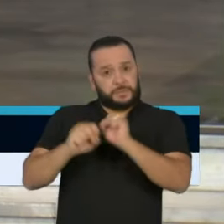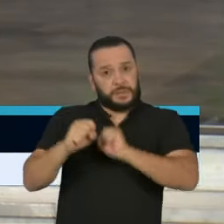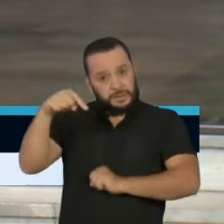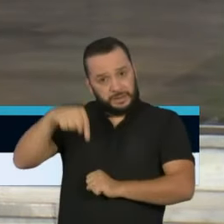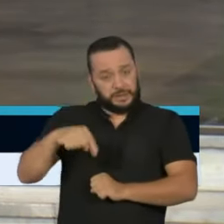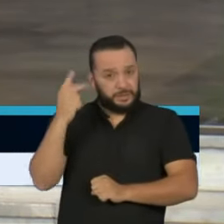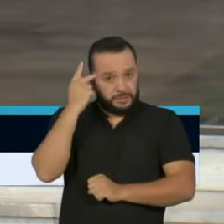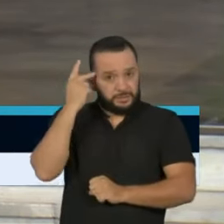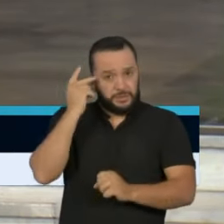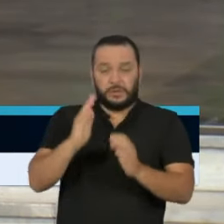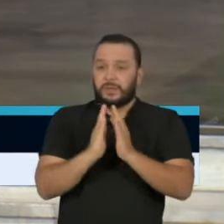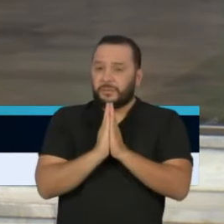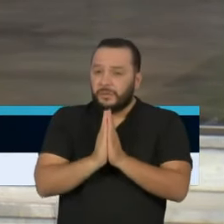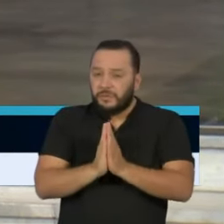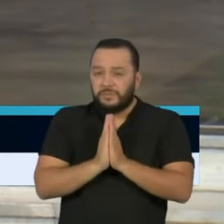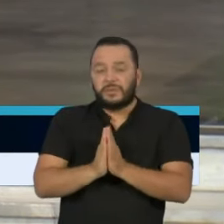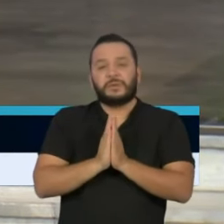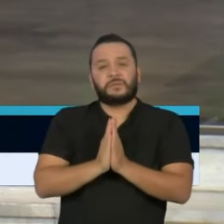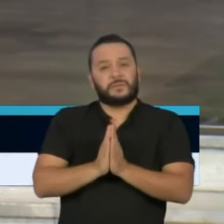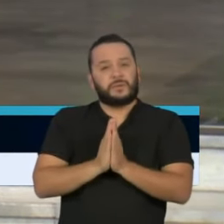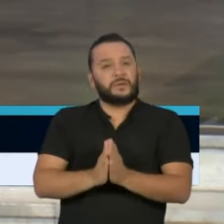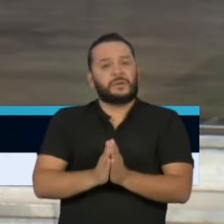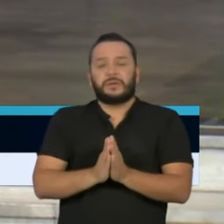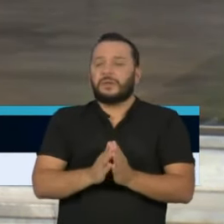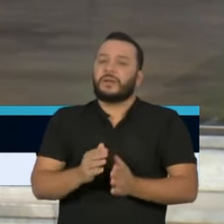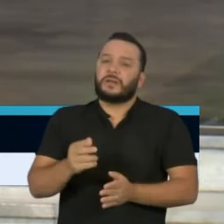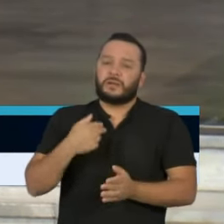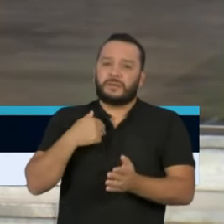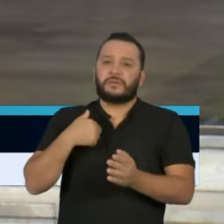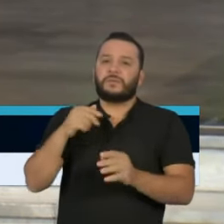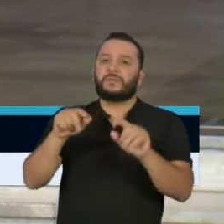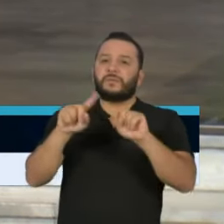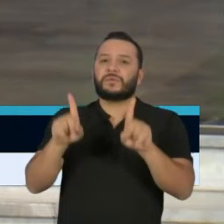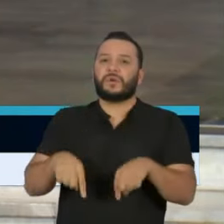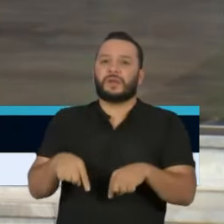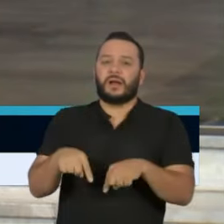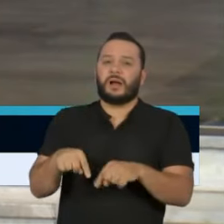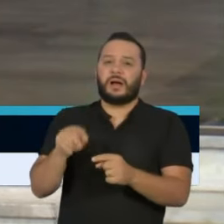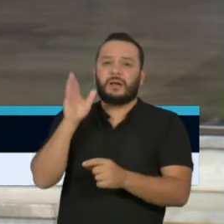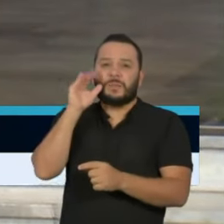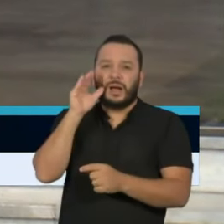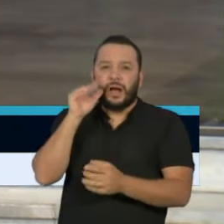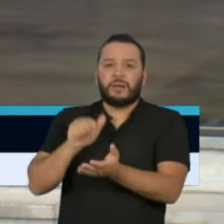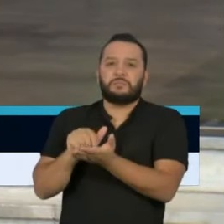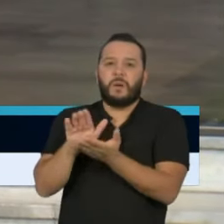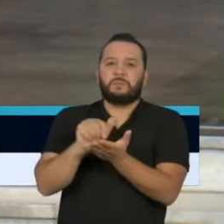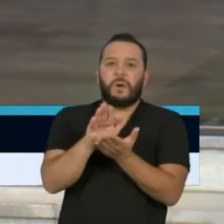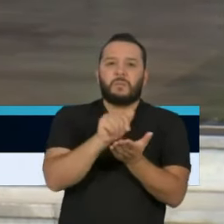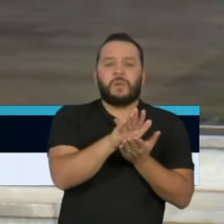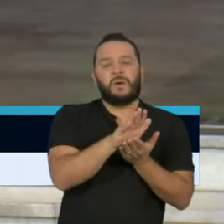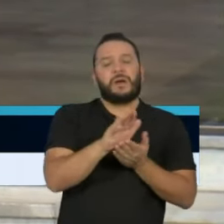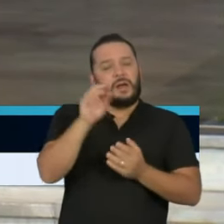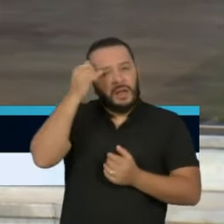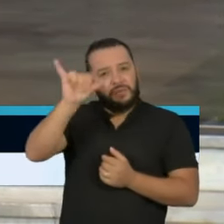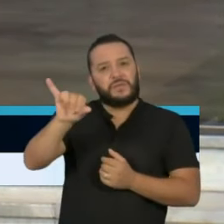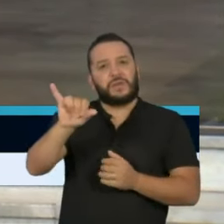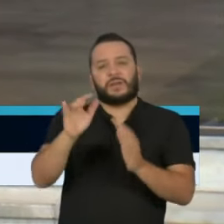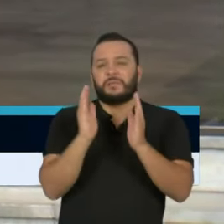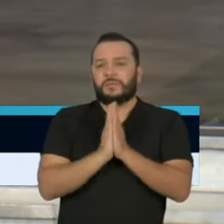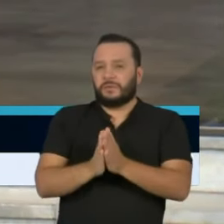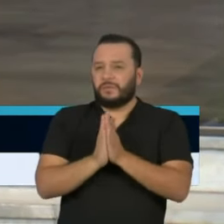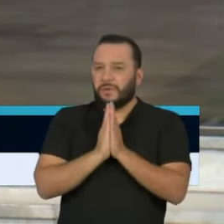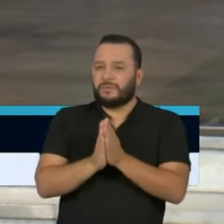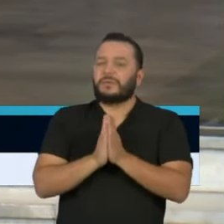favor, façam todo o possível para não demitir, não demitam seus funcionários. Compreendo